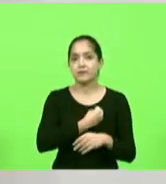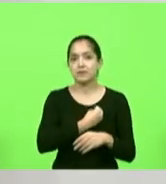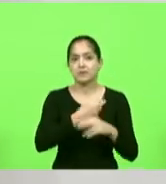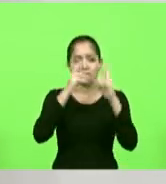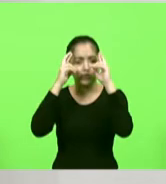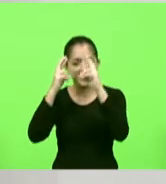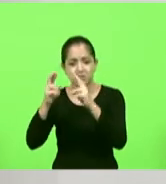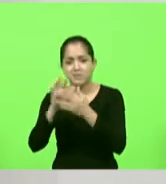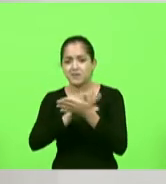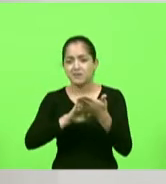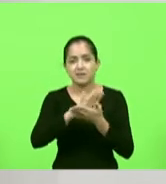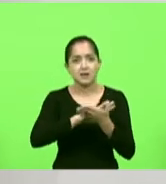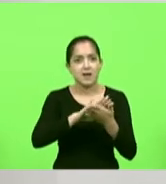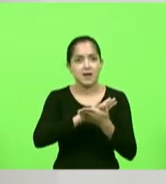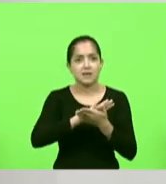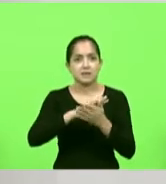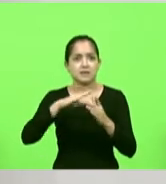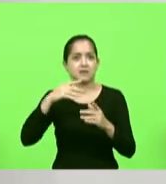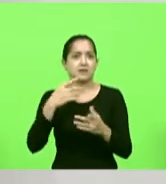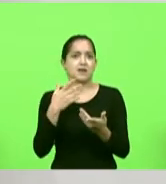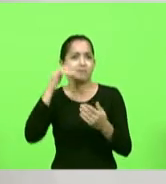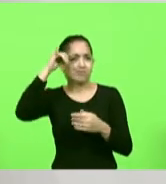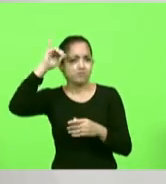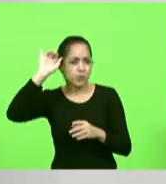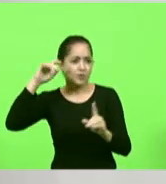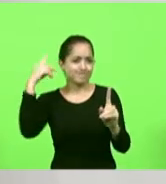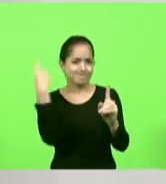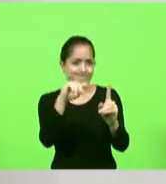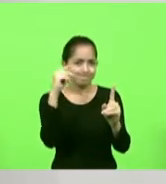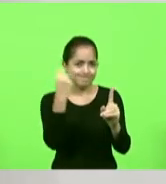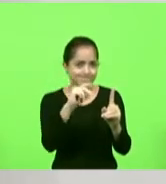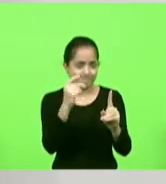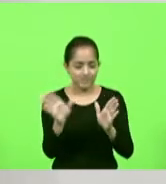correndo atrás de um boi numa plena pandemia